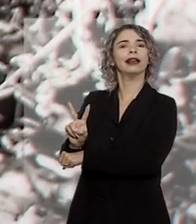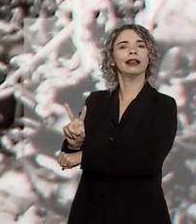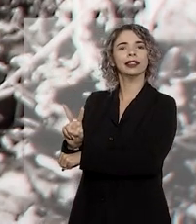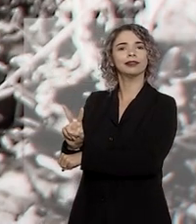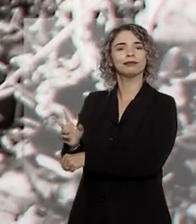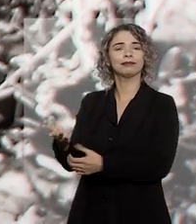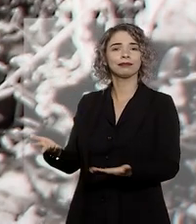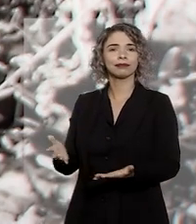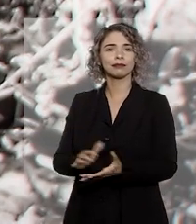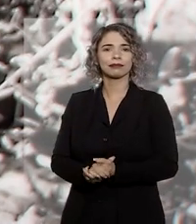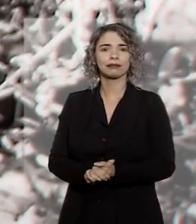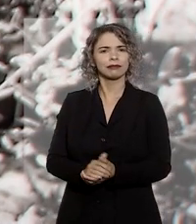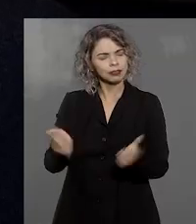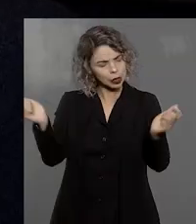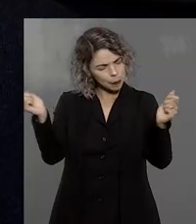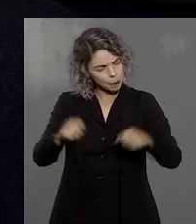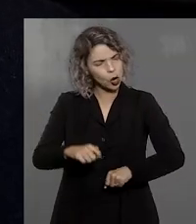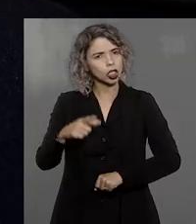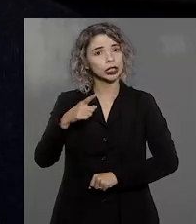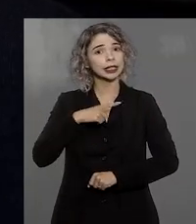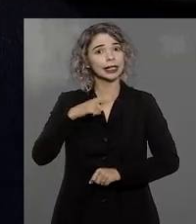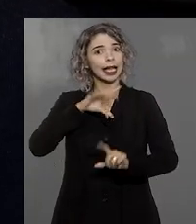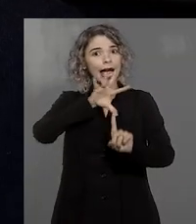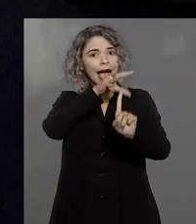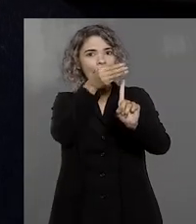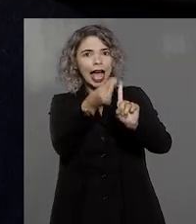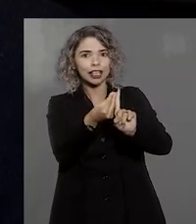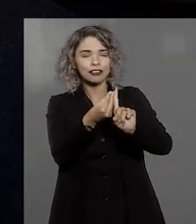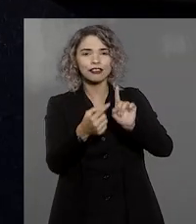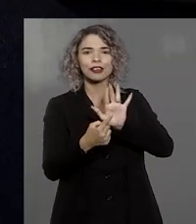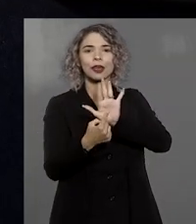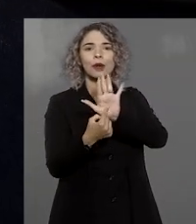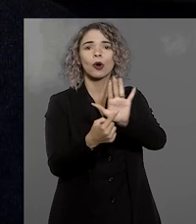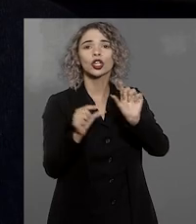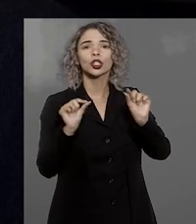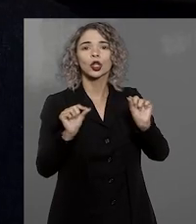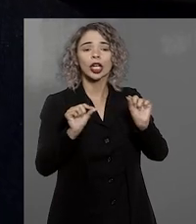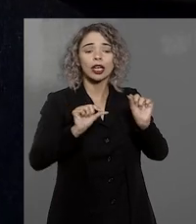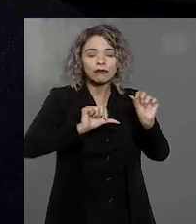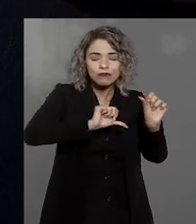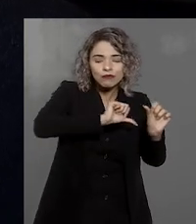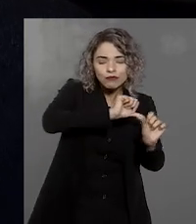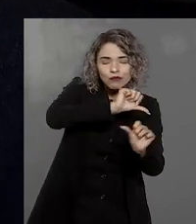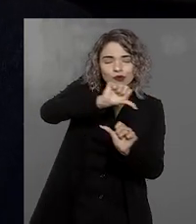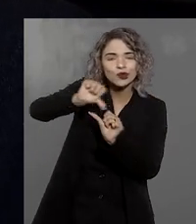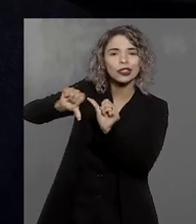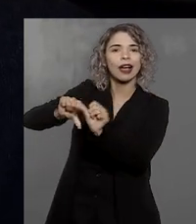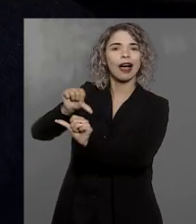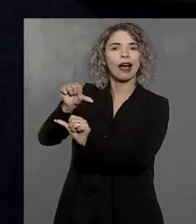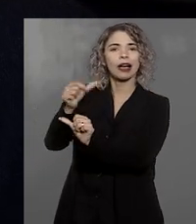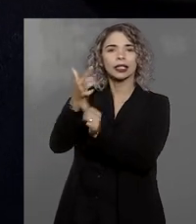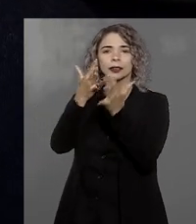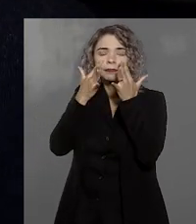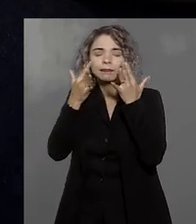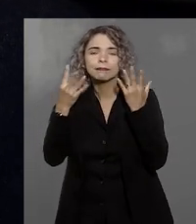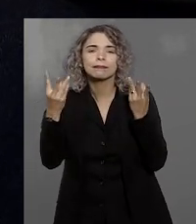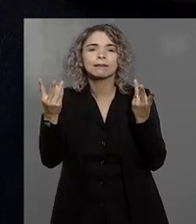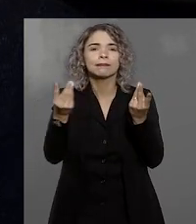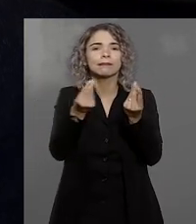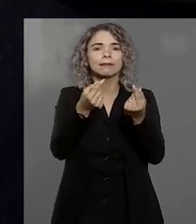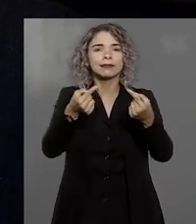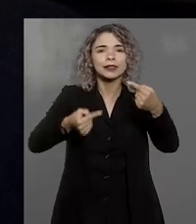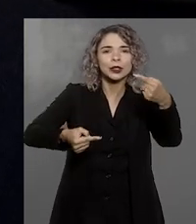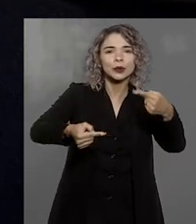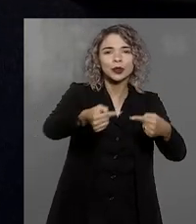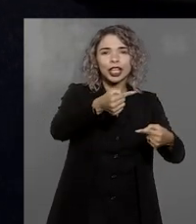de proteger. É possível, através da arte, fazer uma transformação no olhar